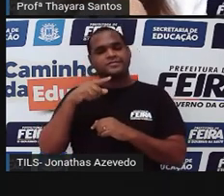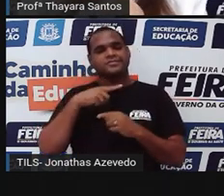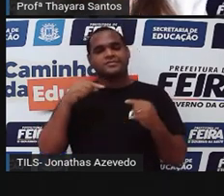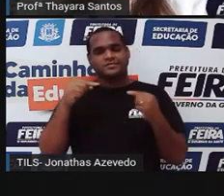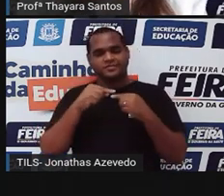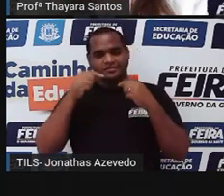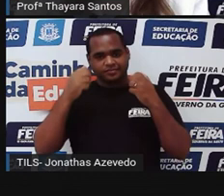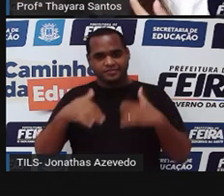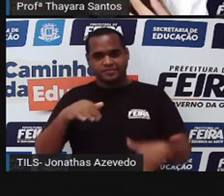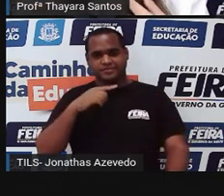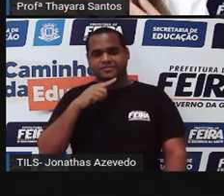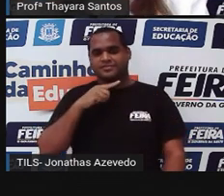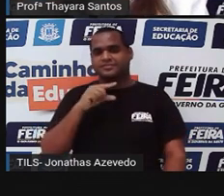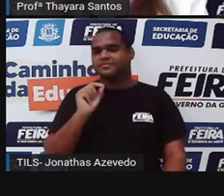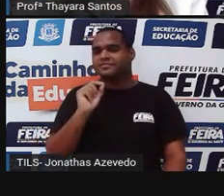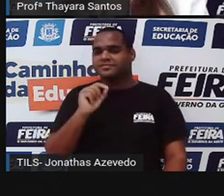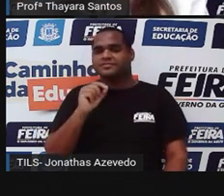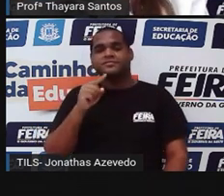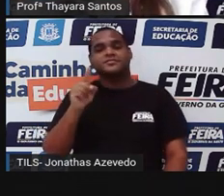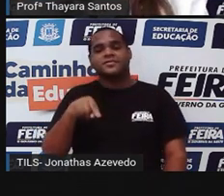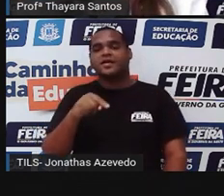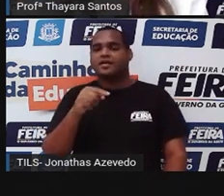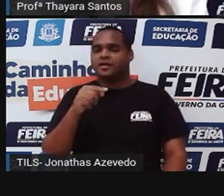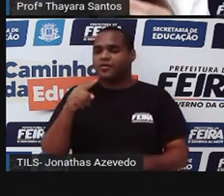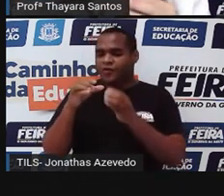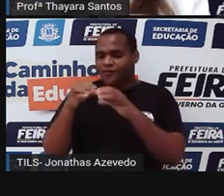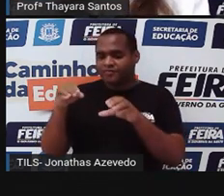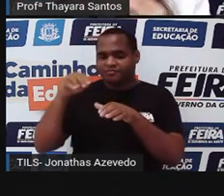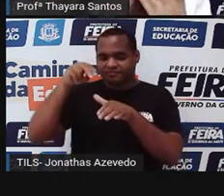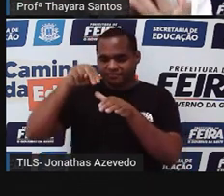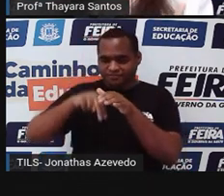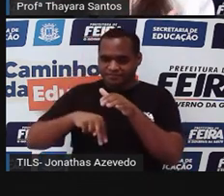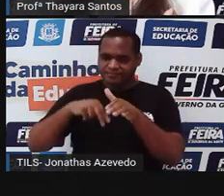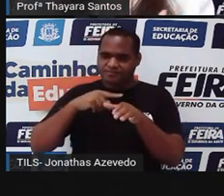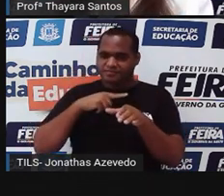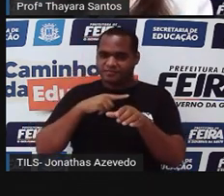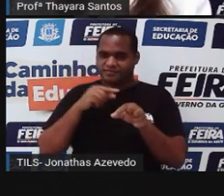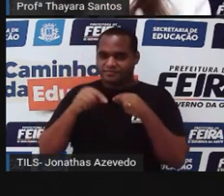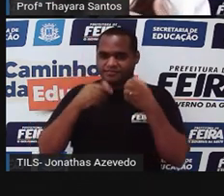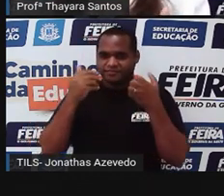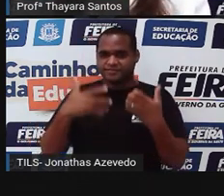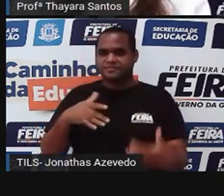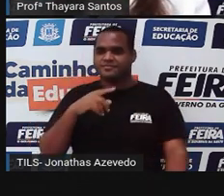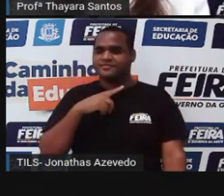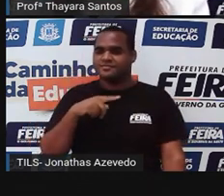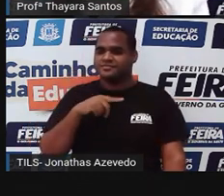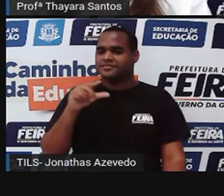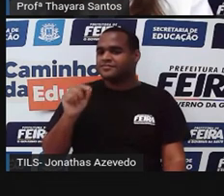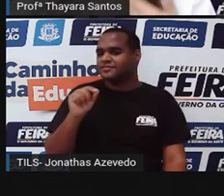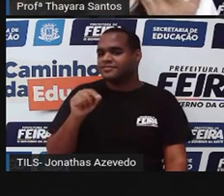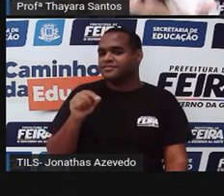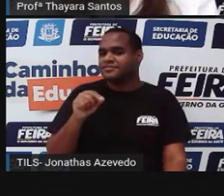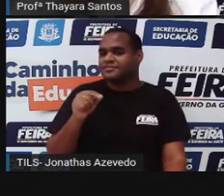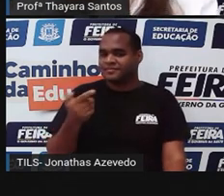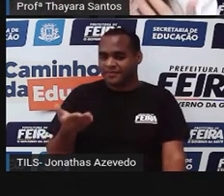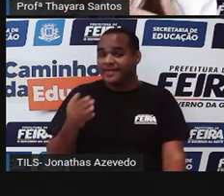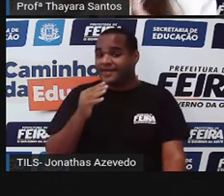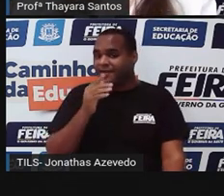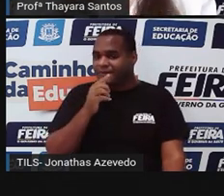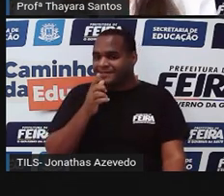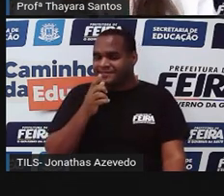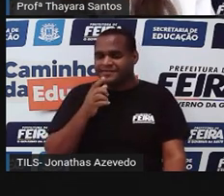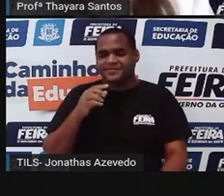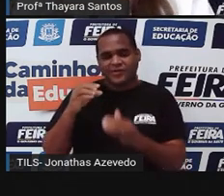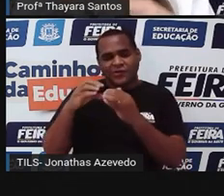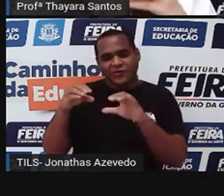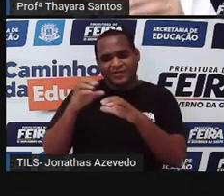densidade alta. E quando eu jogo esse ovo cru lá dentro, esse ovo começa a boiar, porque a densidade dele vai ser menor do que